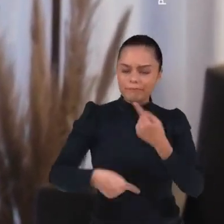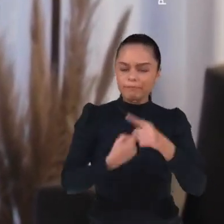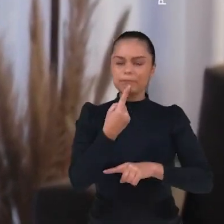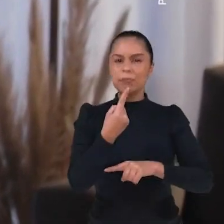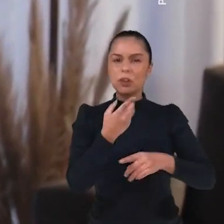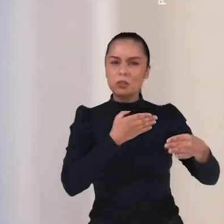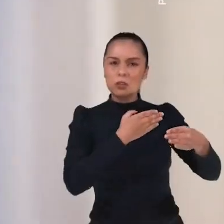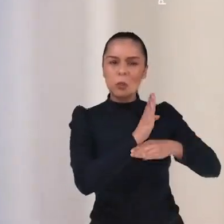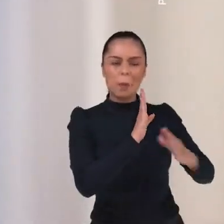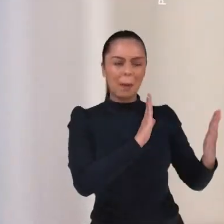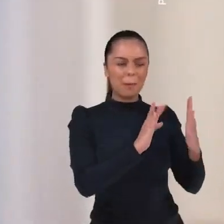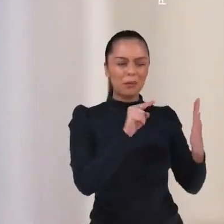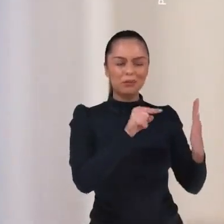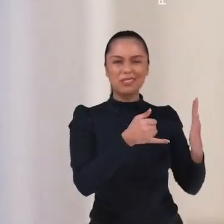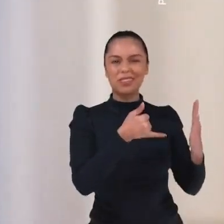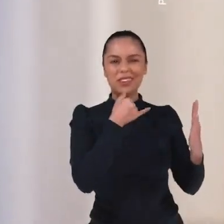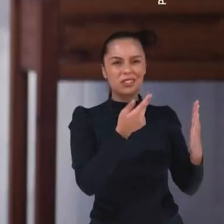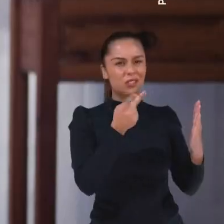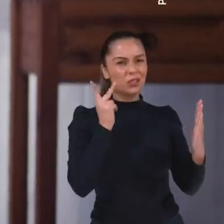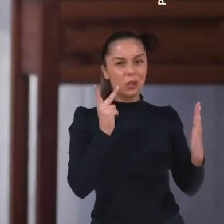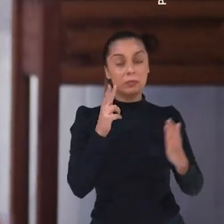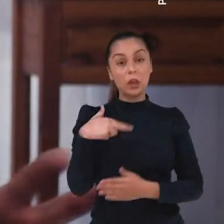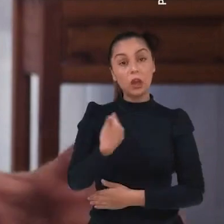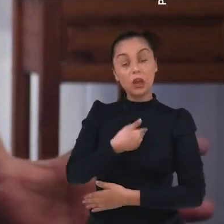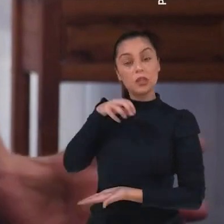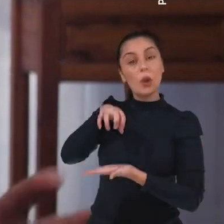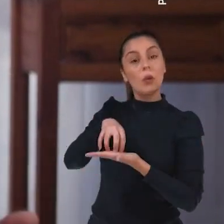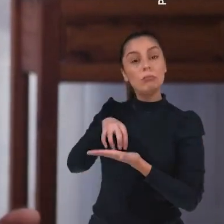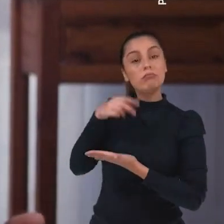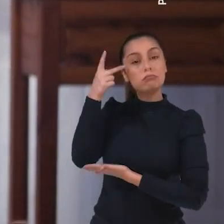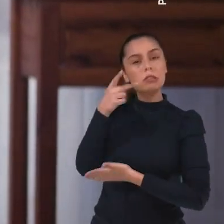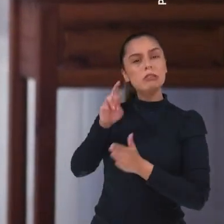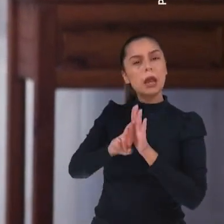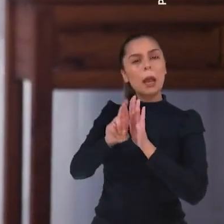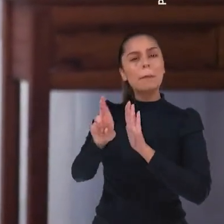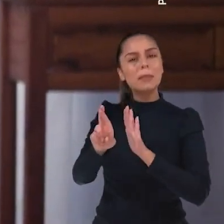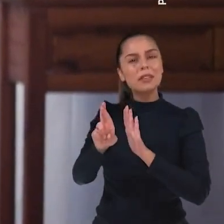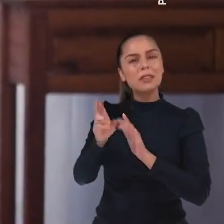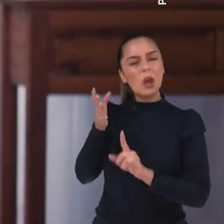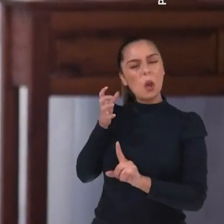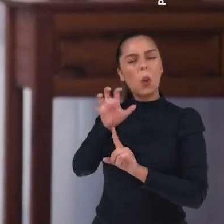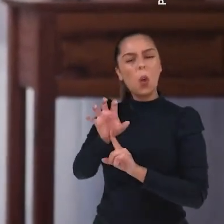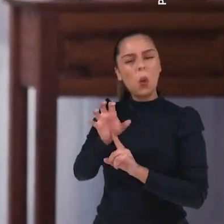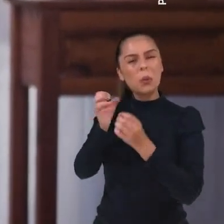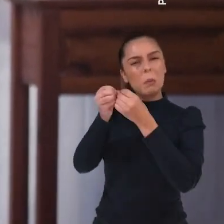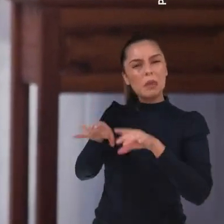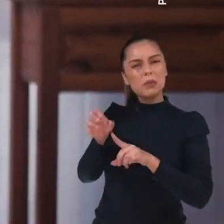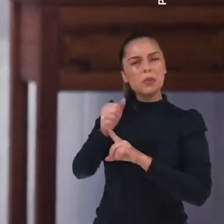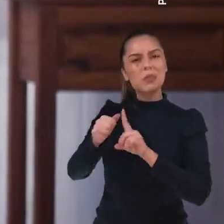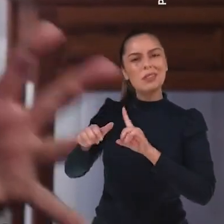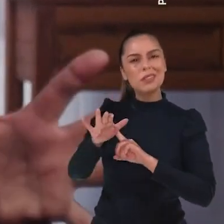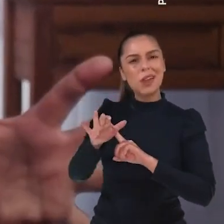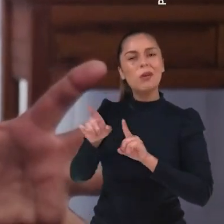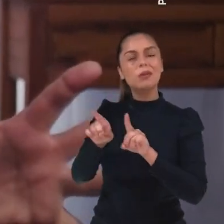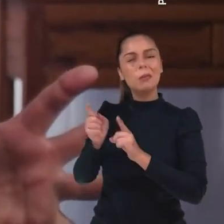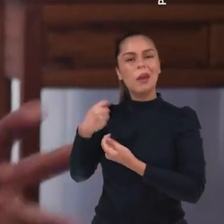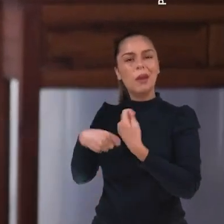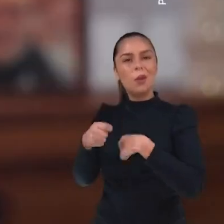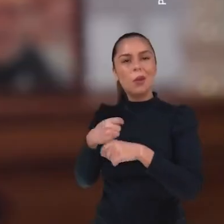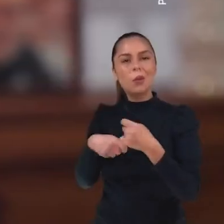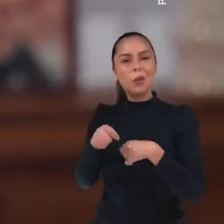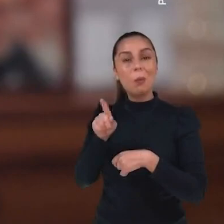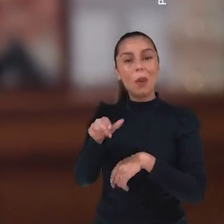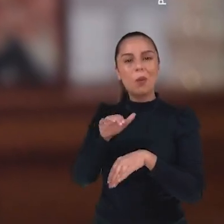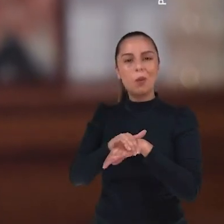virar esta página triste da nossa história. A nossa unidade política representa o combate ao verdadeiro desastre social e econômico